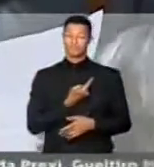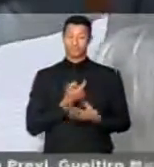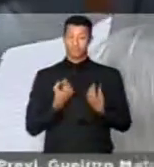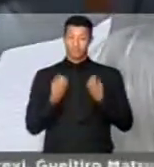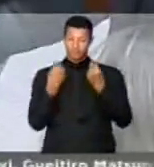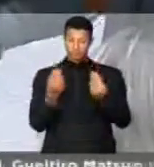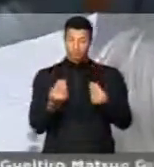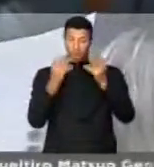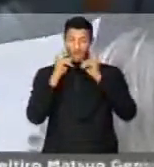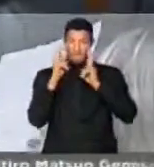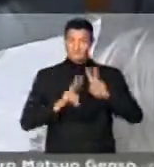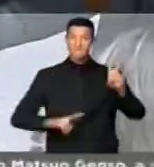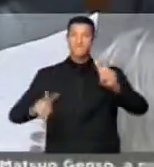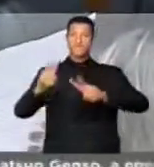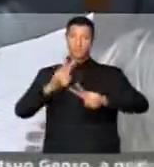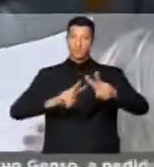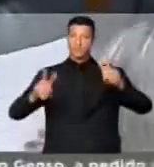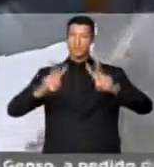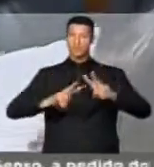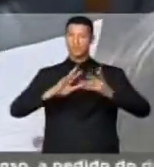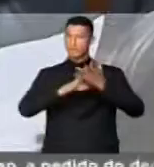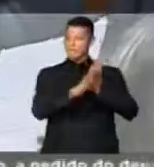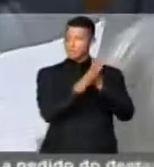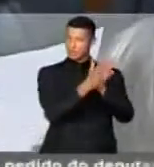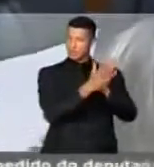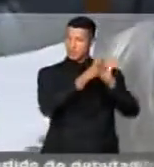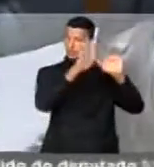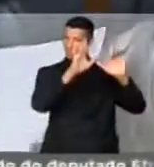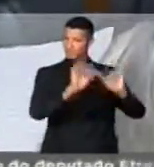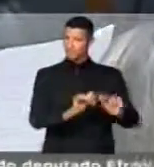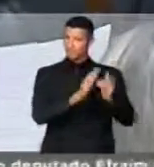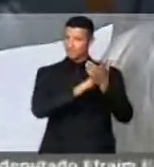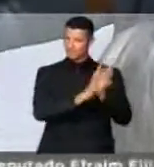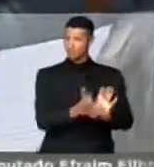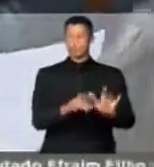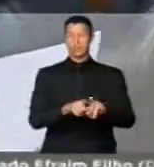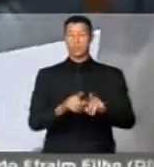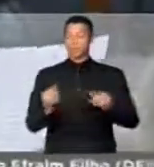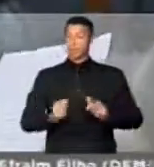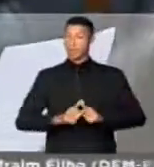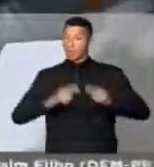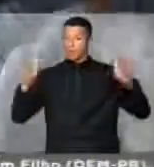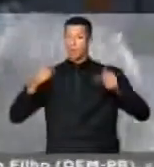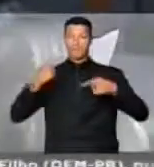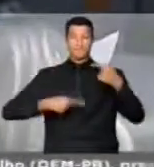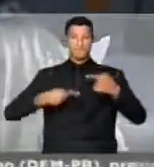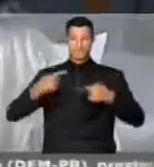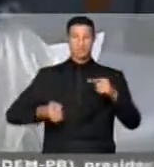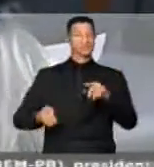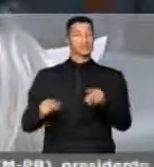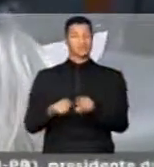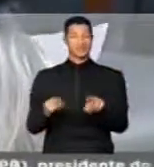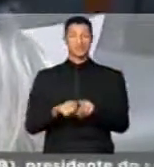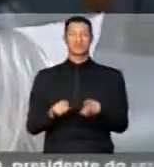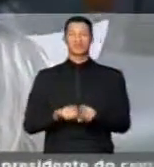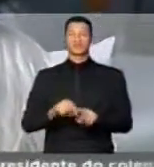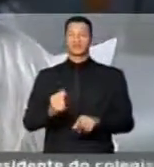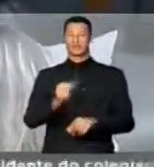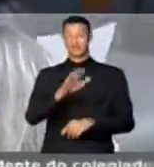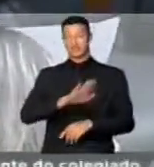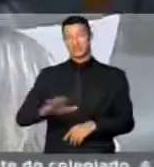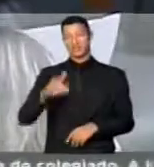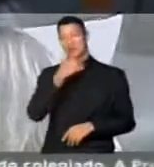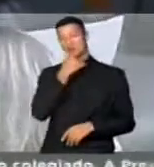visibilidade para reduzir o preconceito e ampliar as políticas públicas a esses meninos,